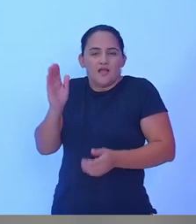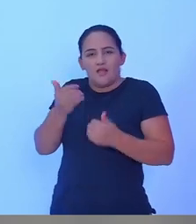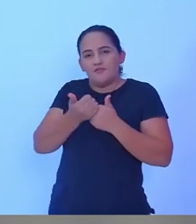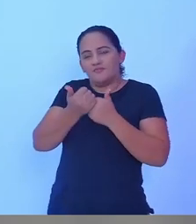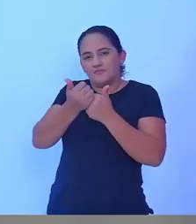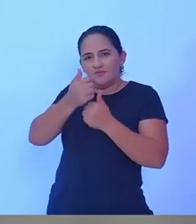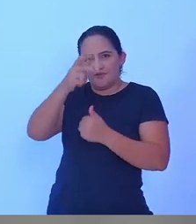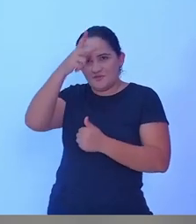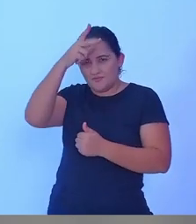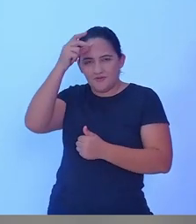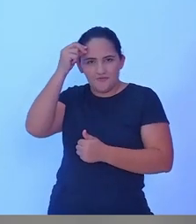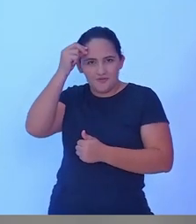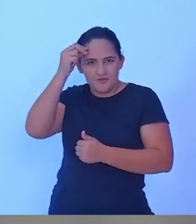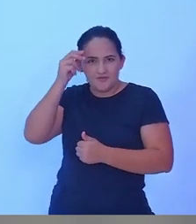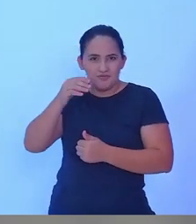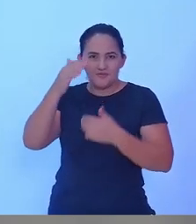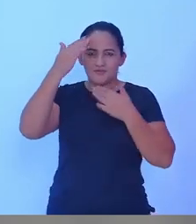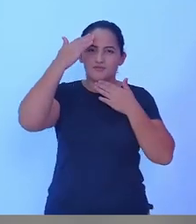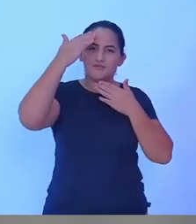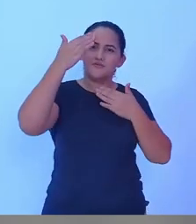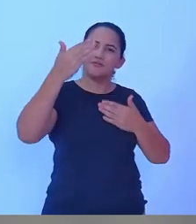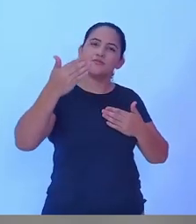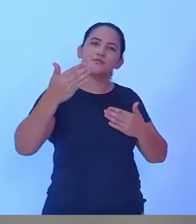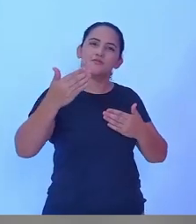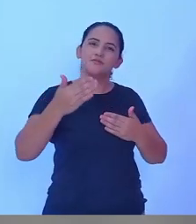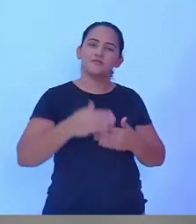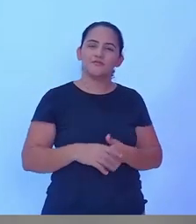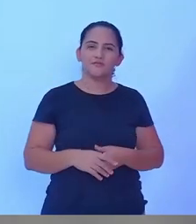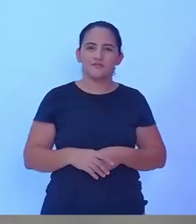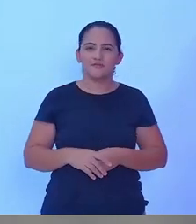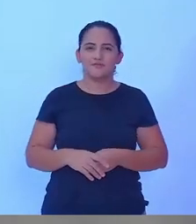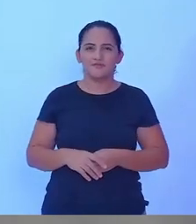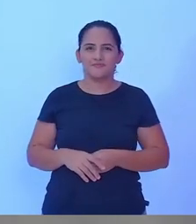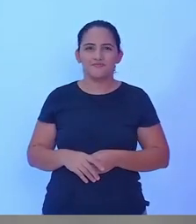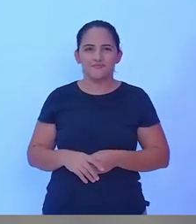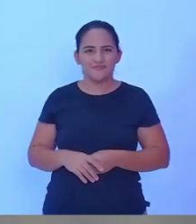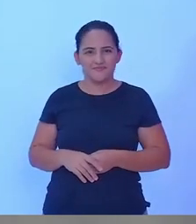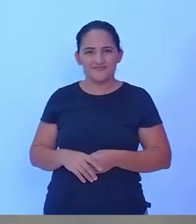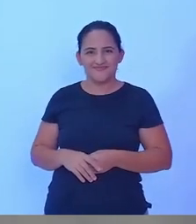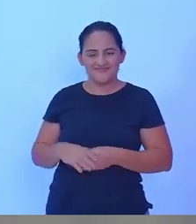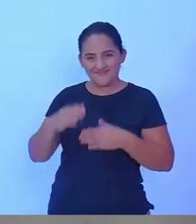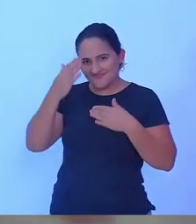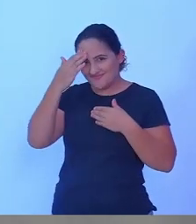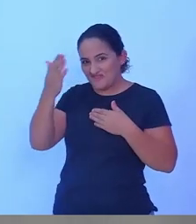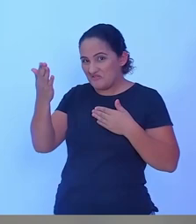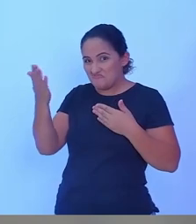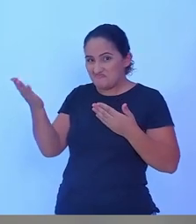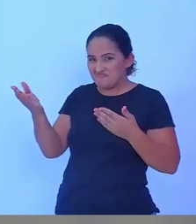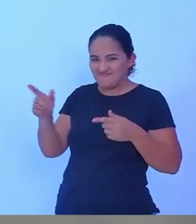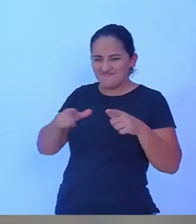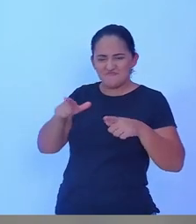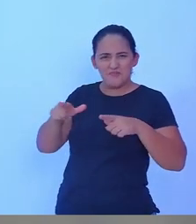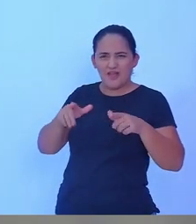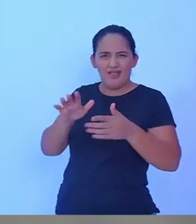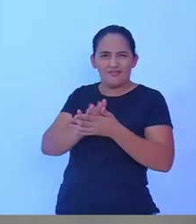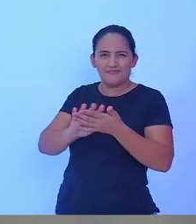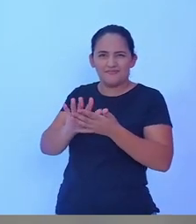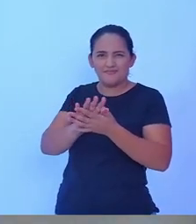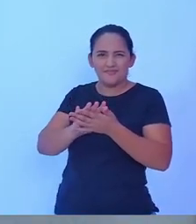-prefeito agradecendo e até agora não tiveram trabalho nenhum mas só pela presença